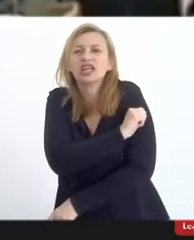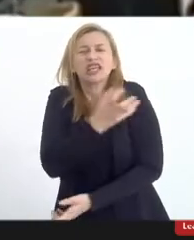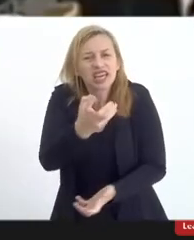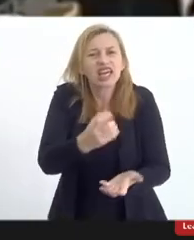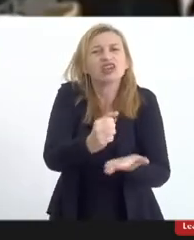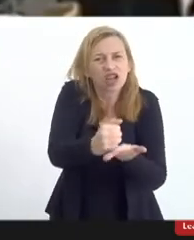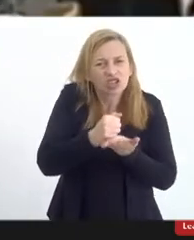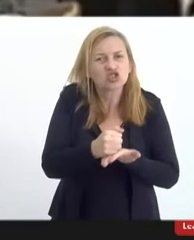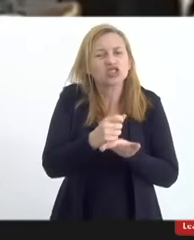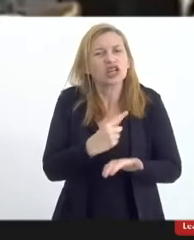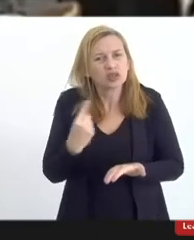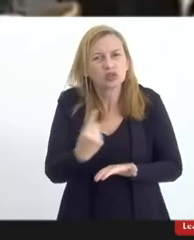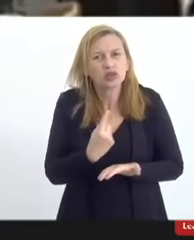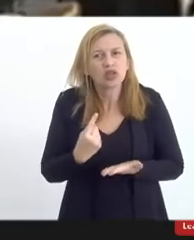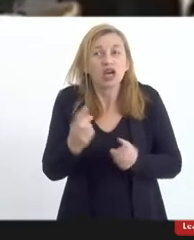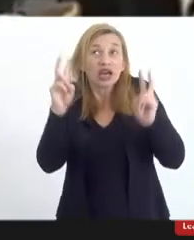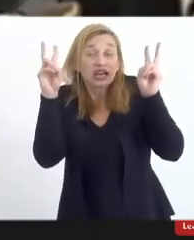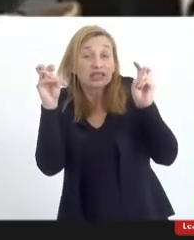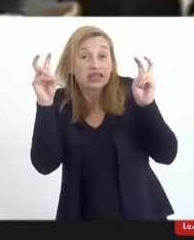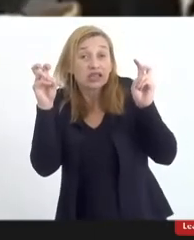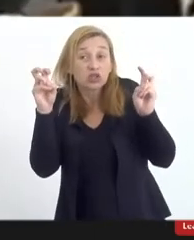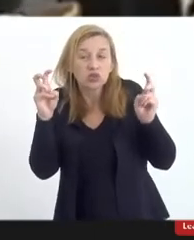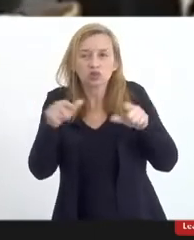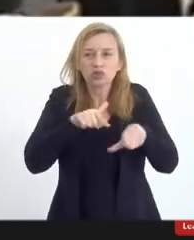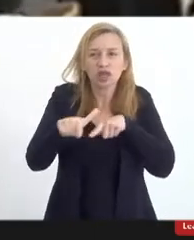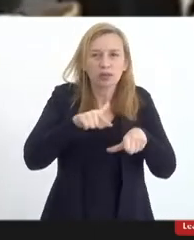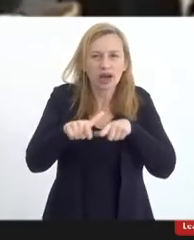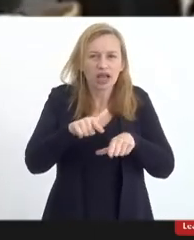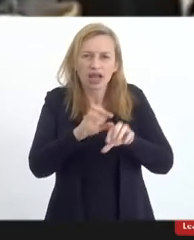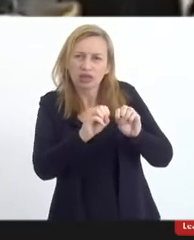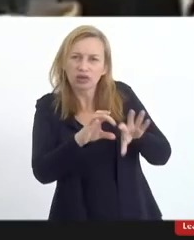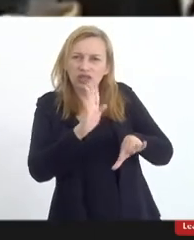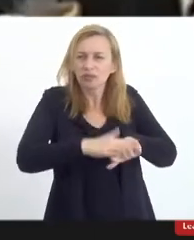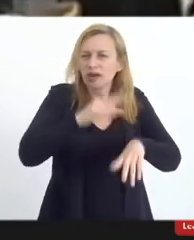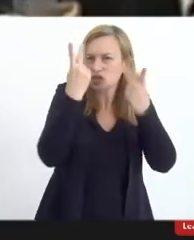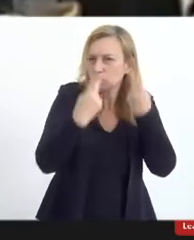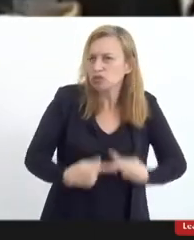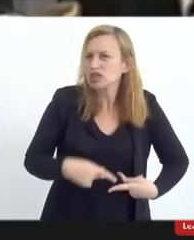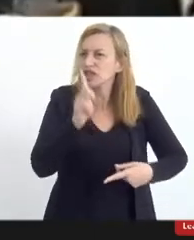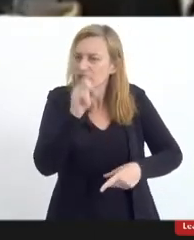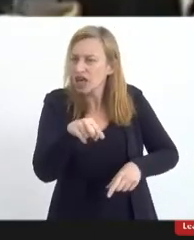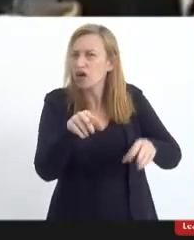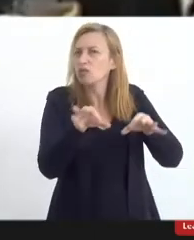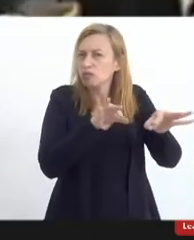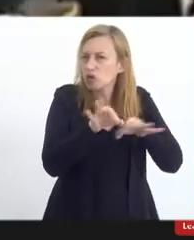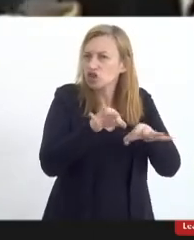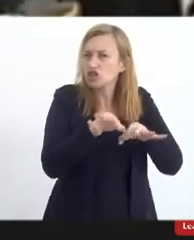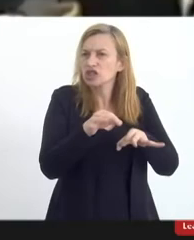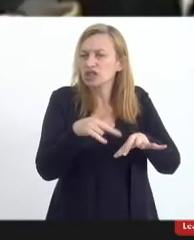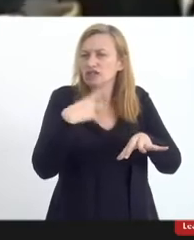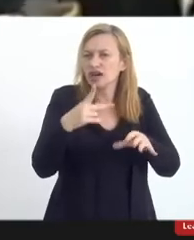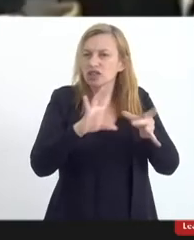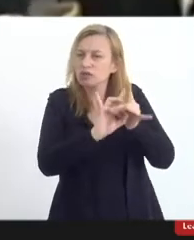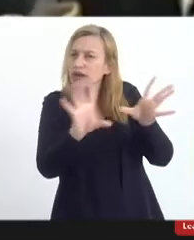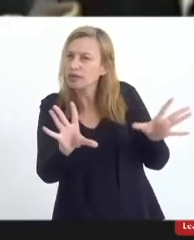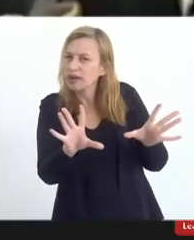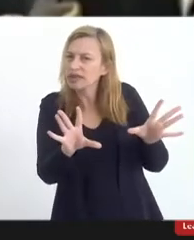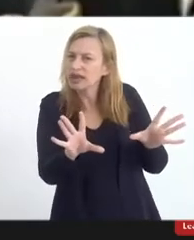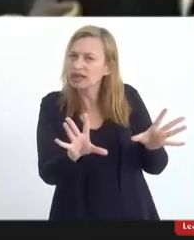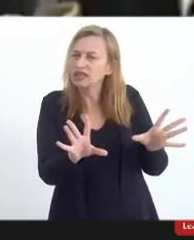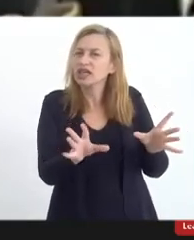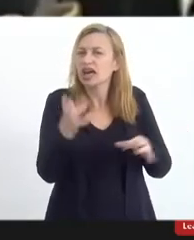poder trabalhar nessa questão do projeto Educação Mais Humana, que é um projeto que trata sobre a liberdade